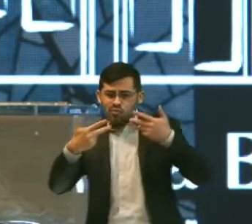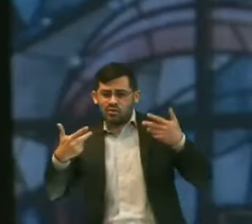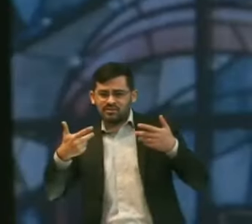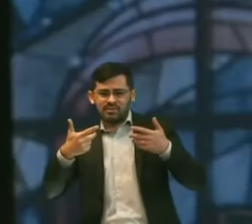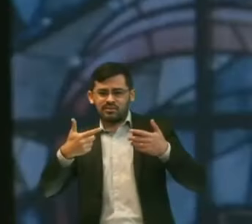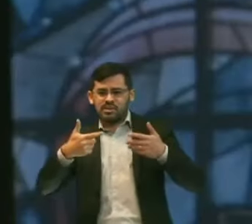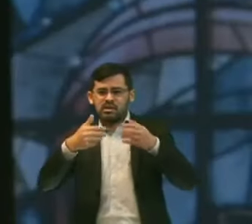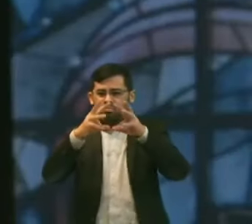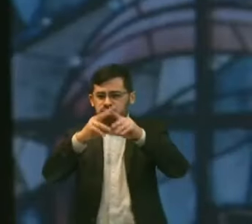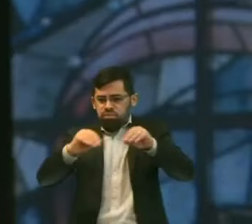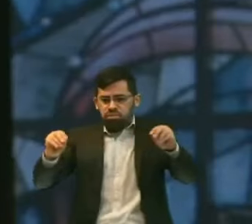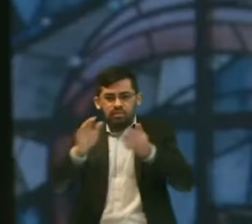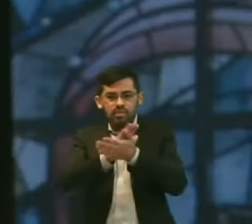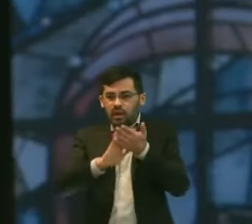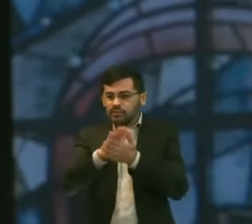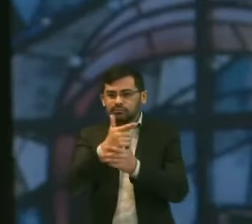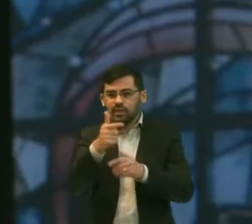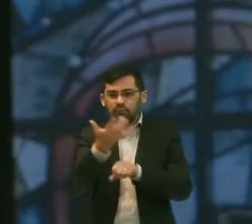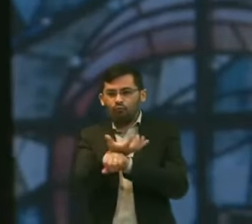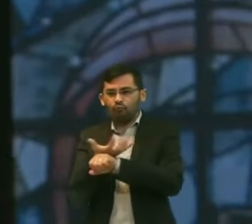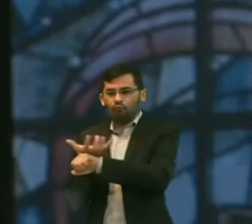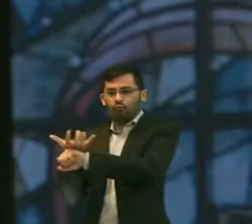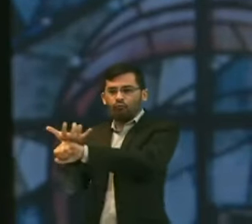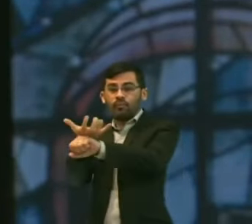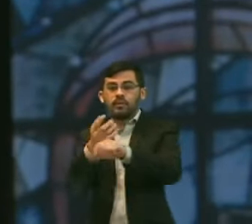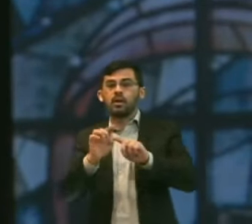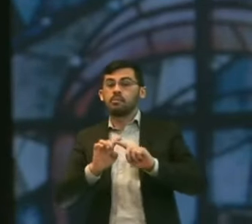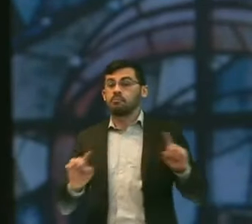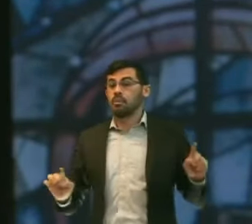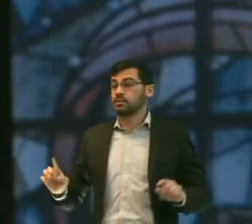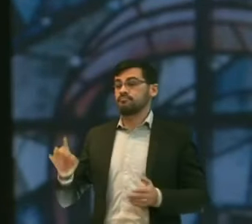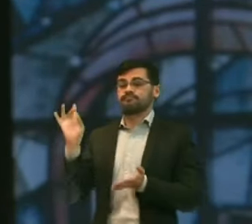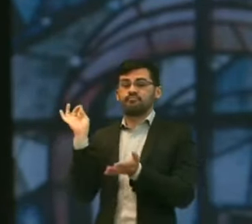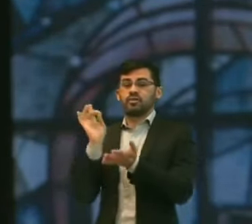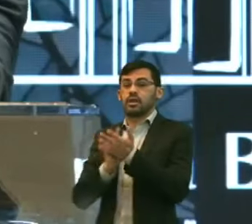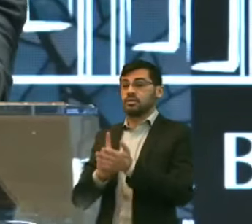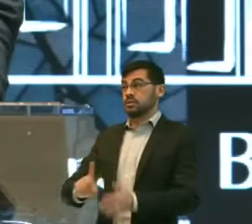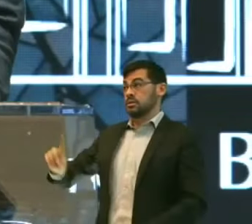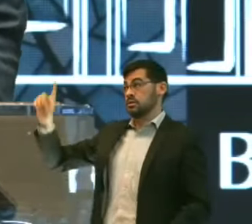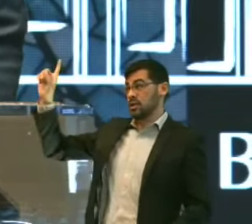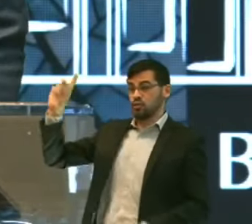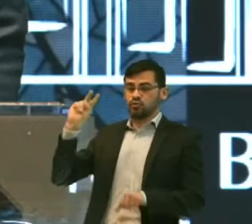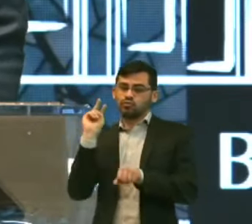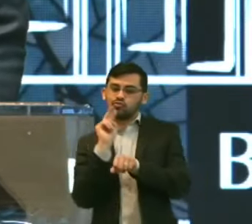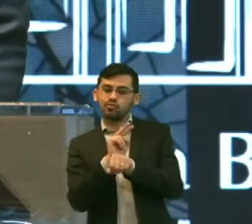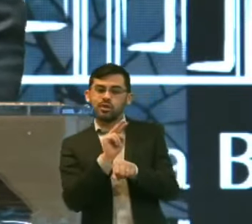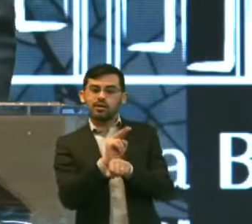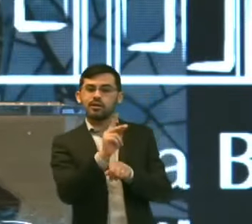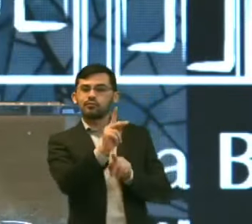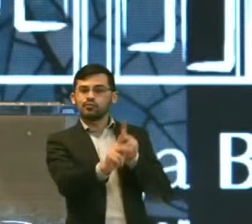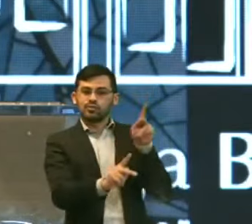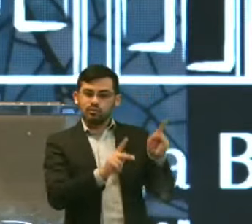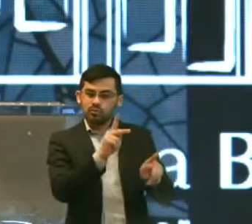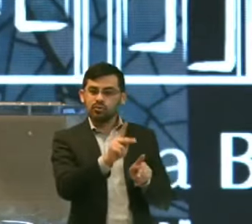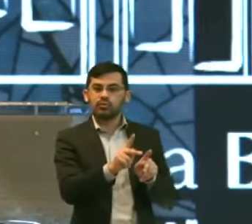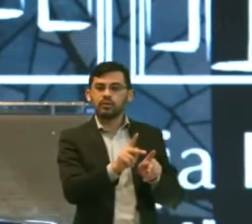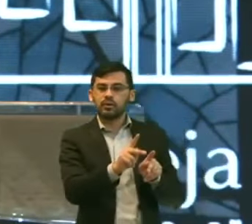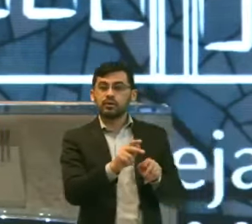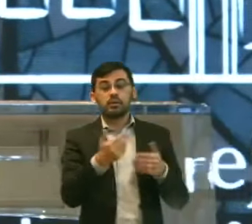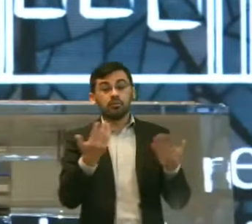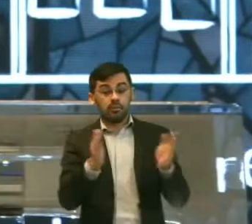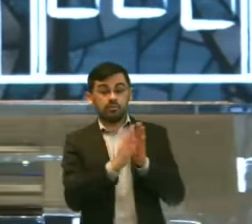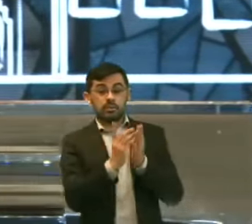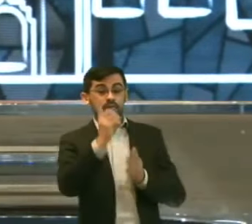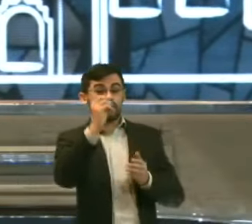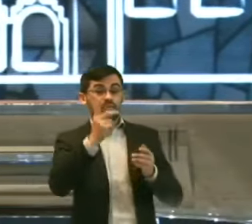Lembra que eu falei Agora há pouco Ele mesmo Seria a herança Do seu povo E é isso Que a Bíblia Está